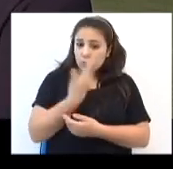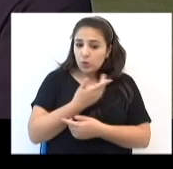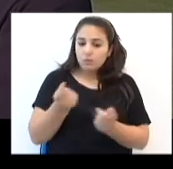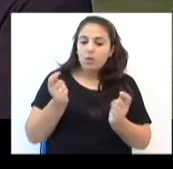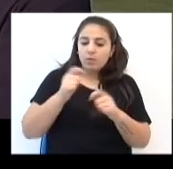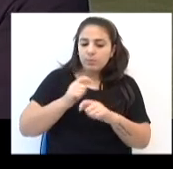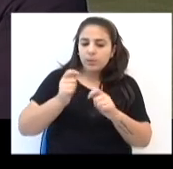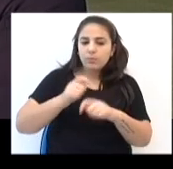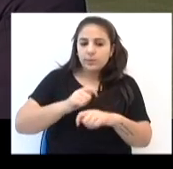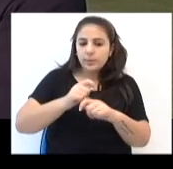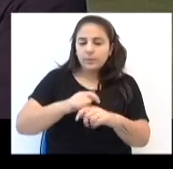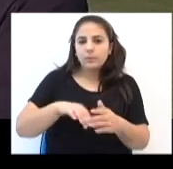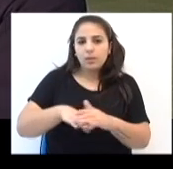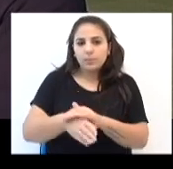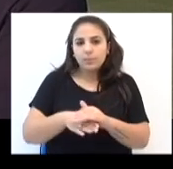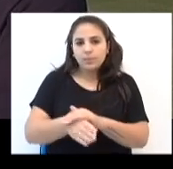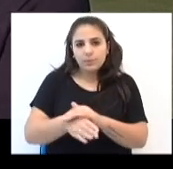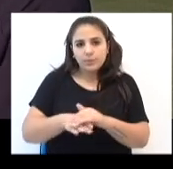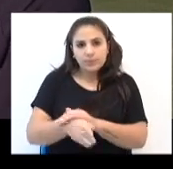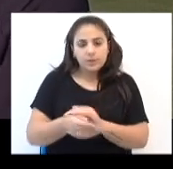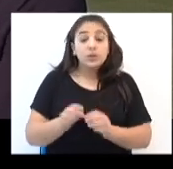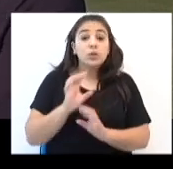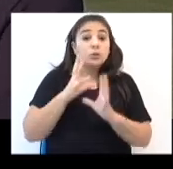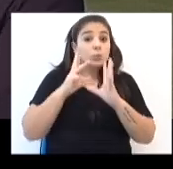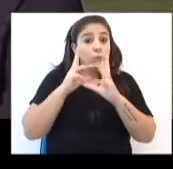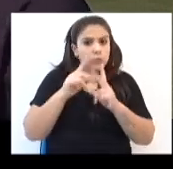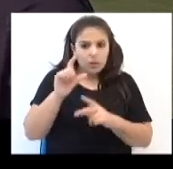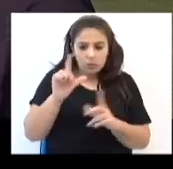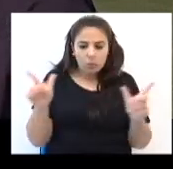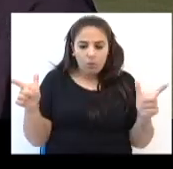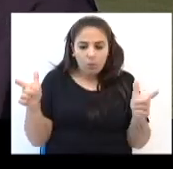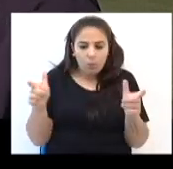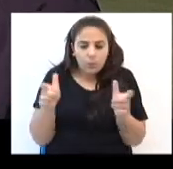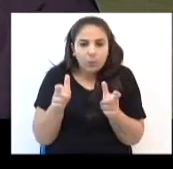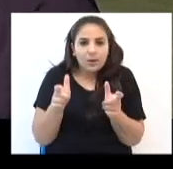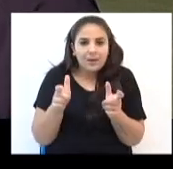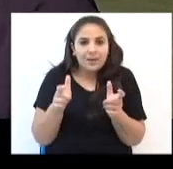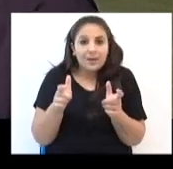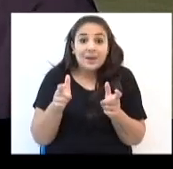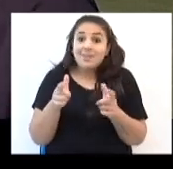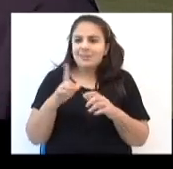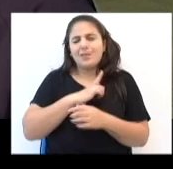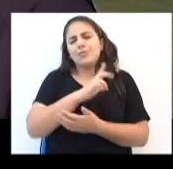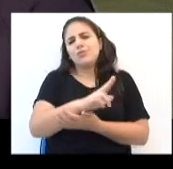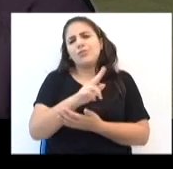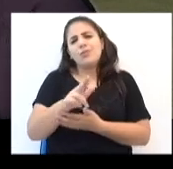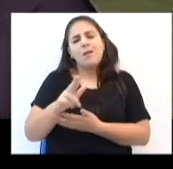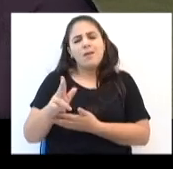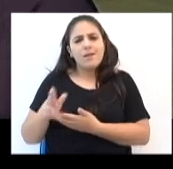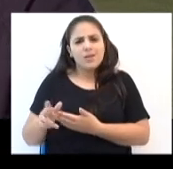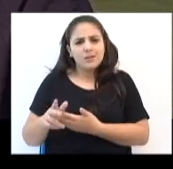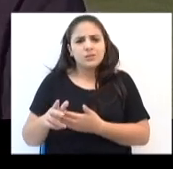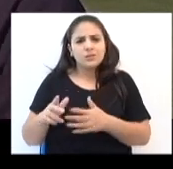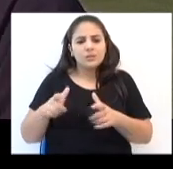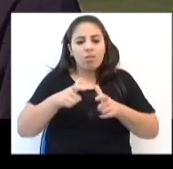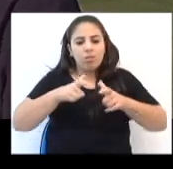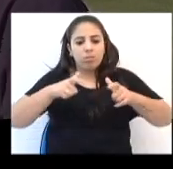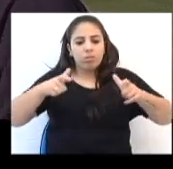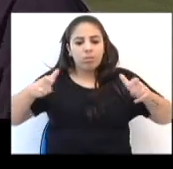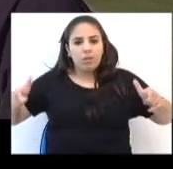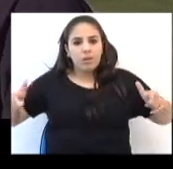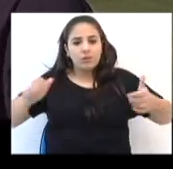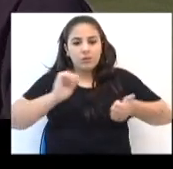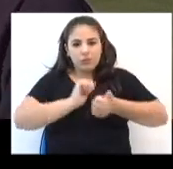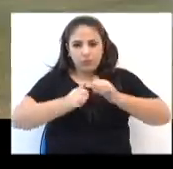pôde adaptar, a gente adaptou. Ou seja, aqui tudo que você... é pequeno, dentro do tamanho que a gente tem, comparado com grandes